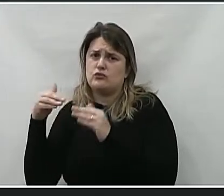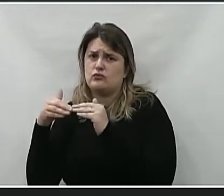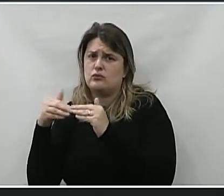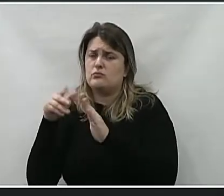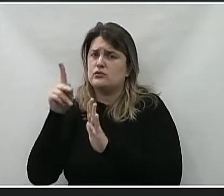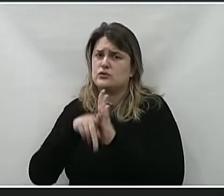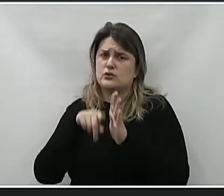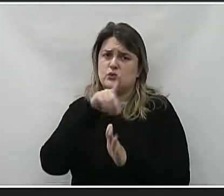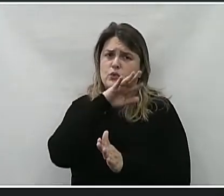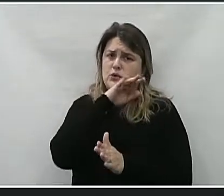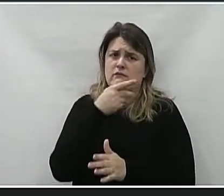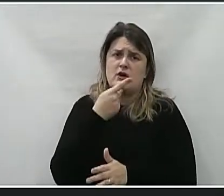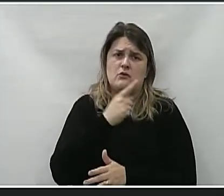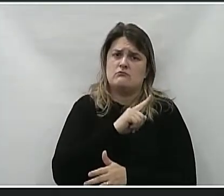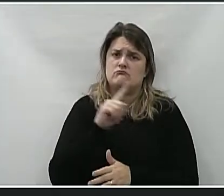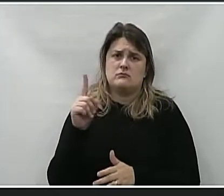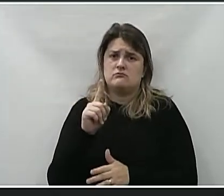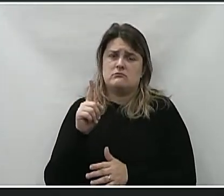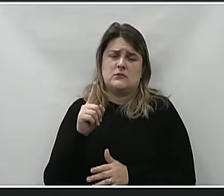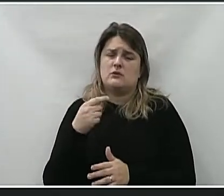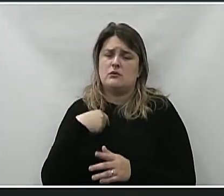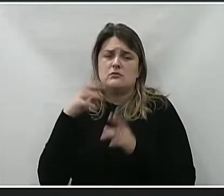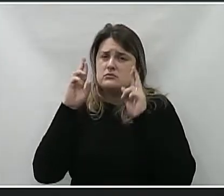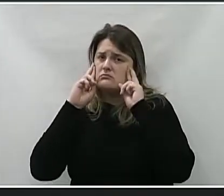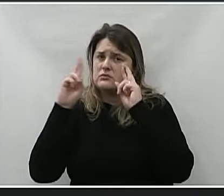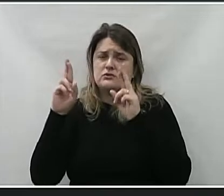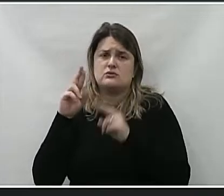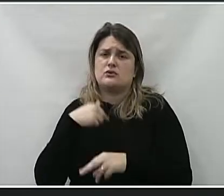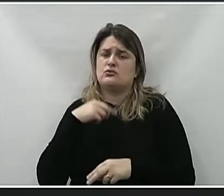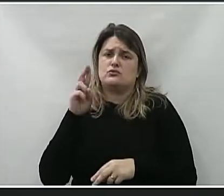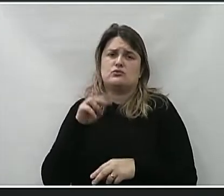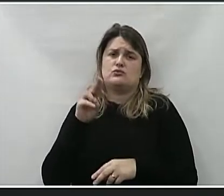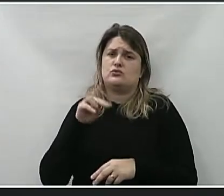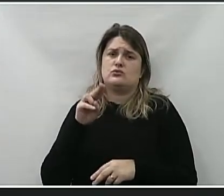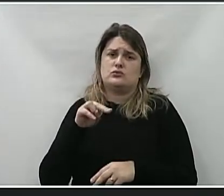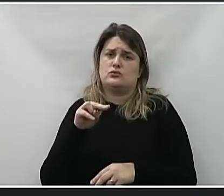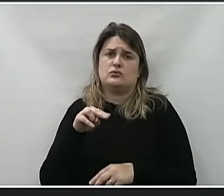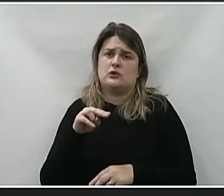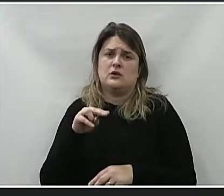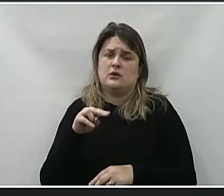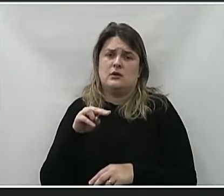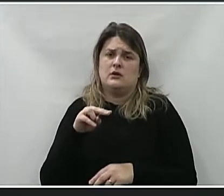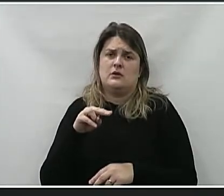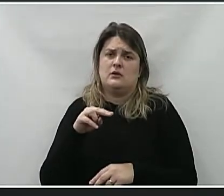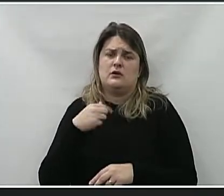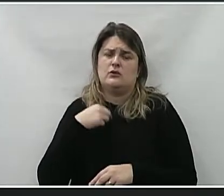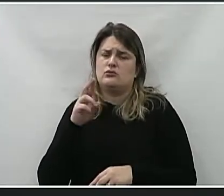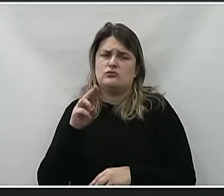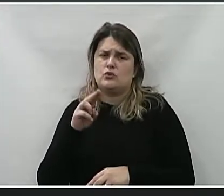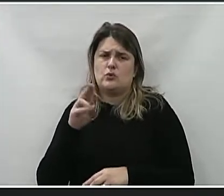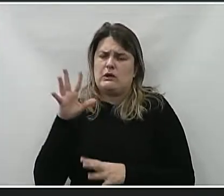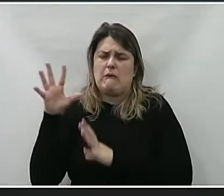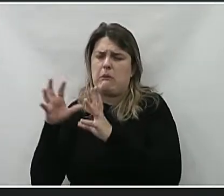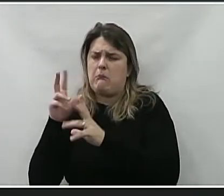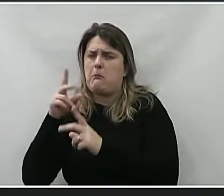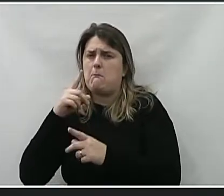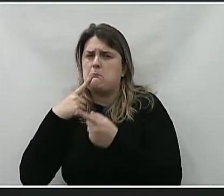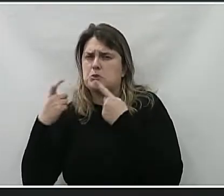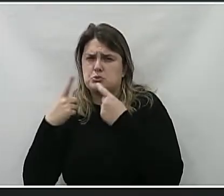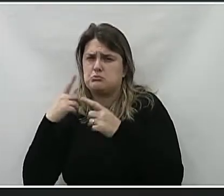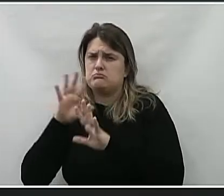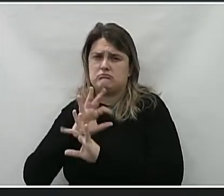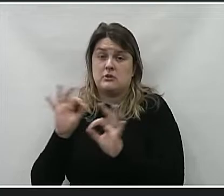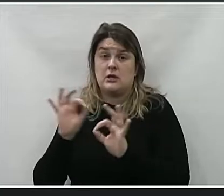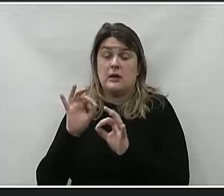projetos ruins eu vou dizer não, vou respeitar, jamais vou partir para a agressão verbal com ela,